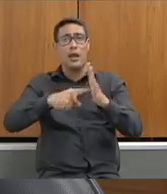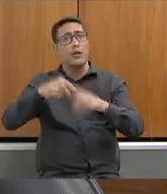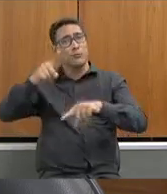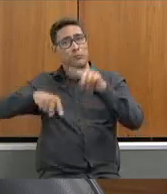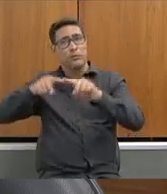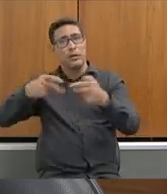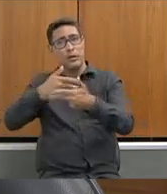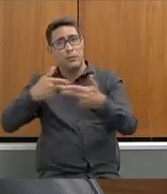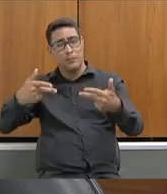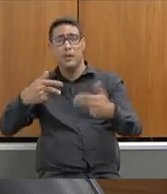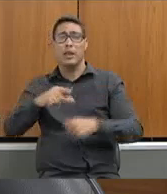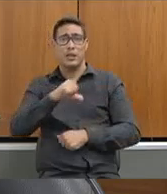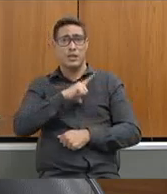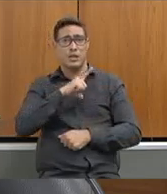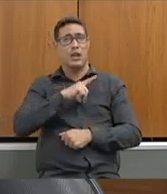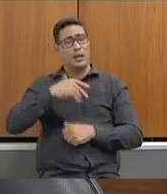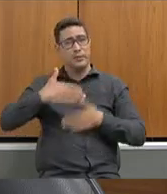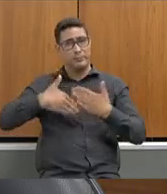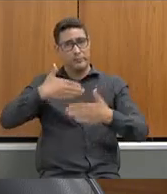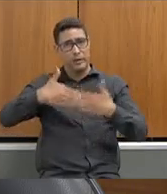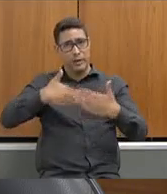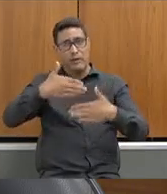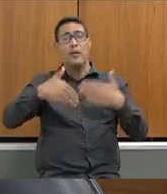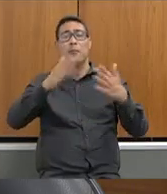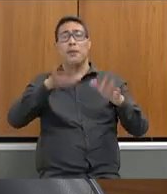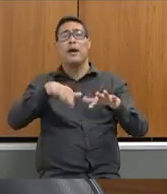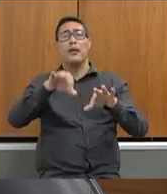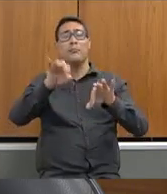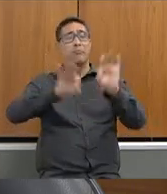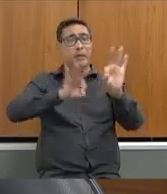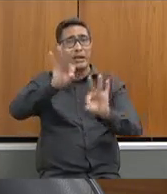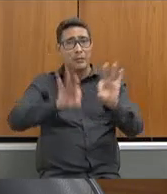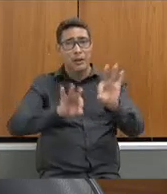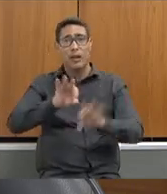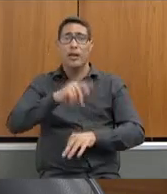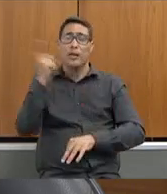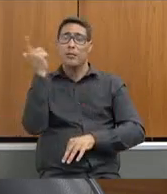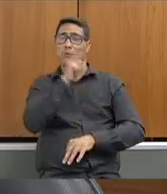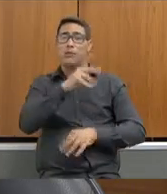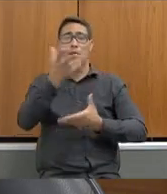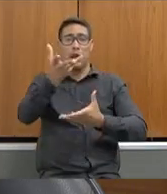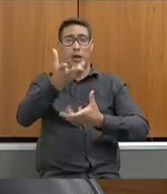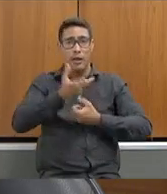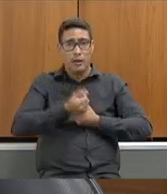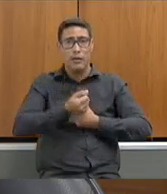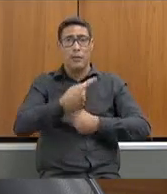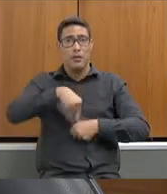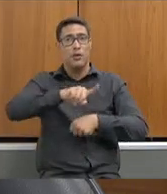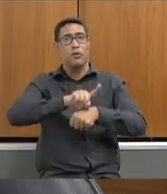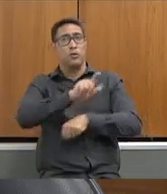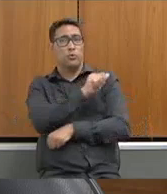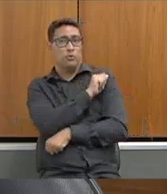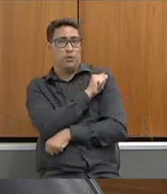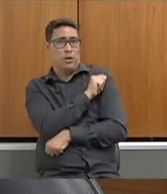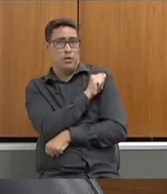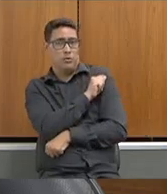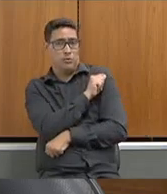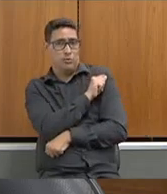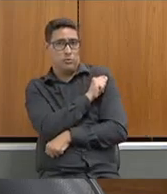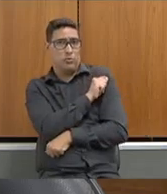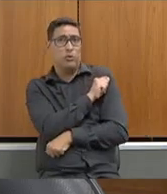tenha cada vez mais escolas preparadas para receber nossos alunos, os nossos